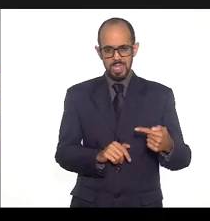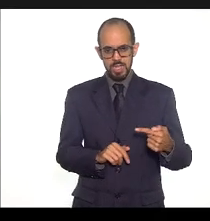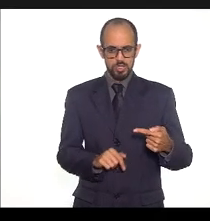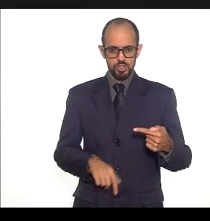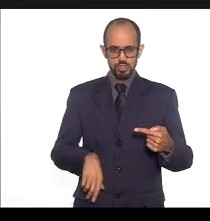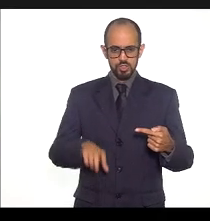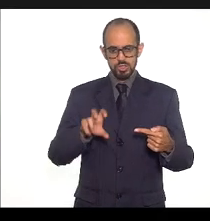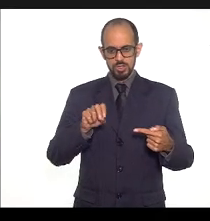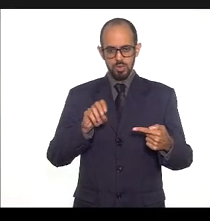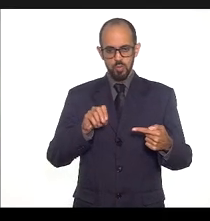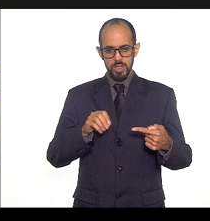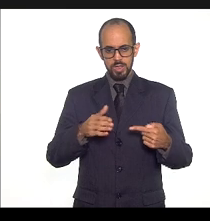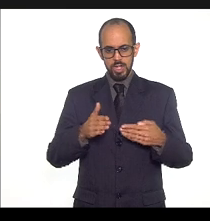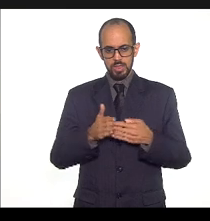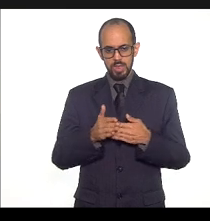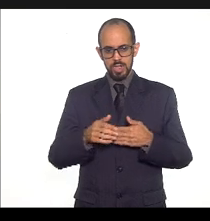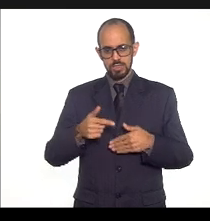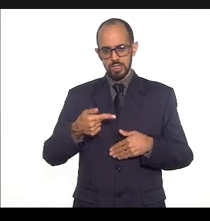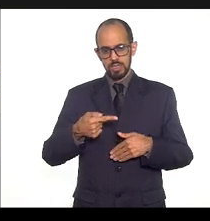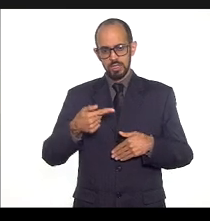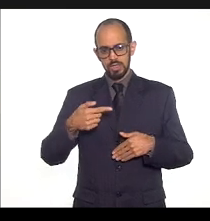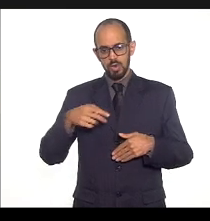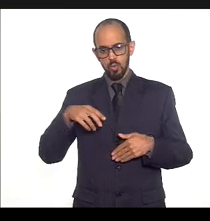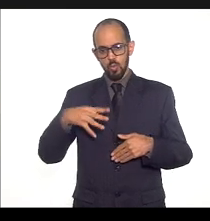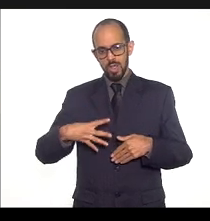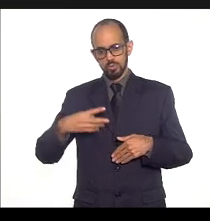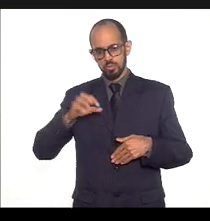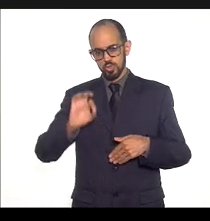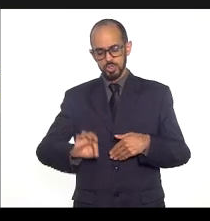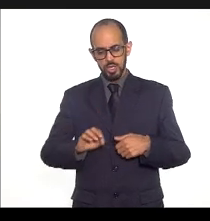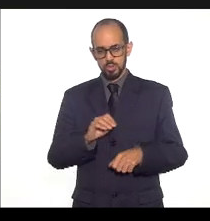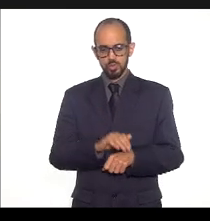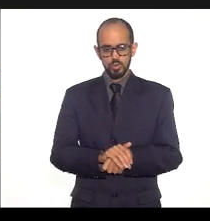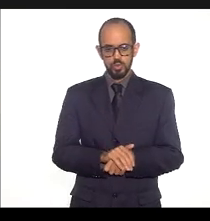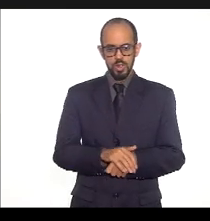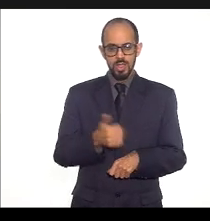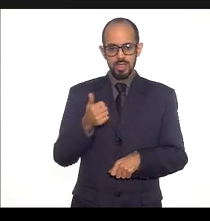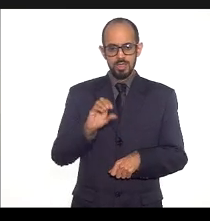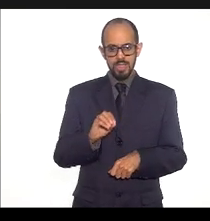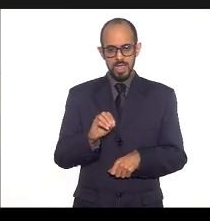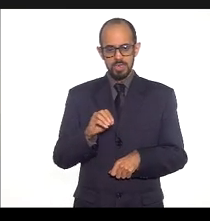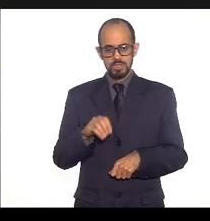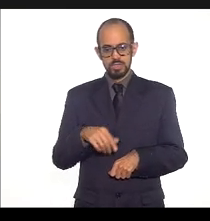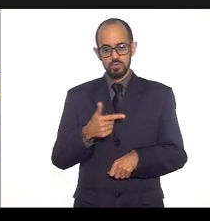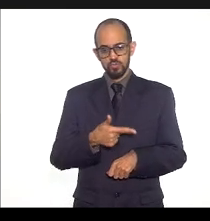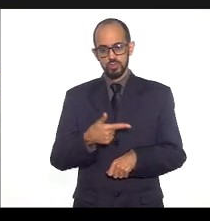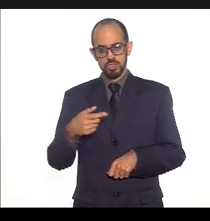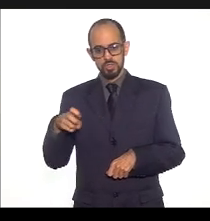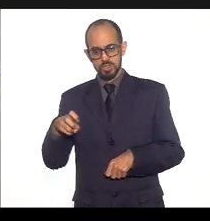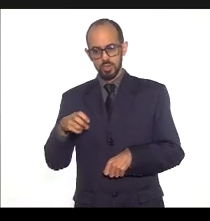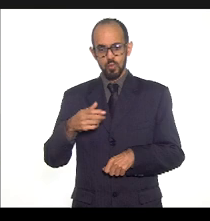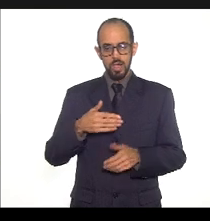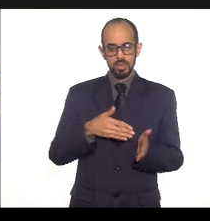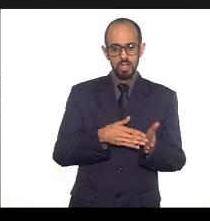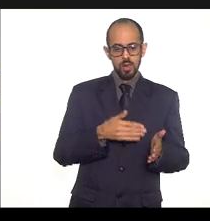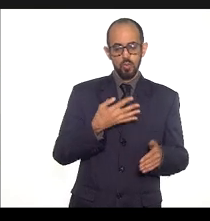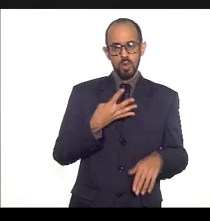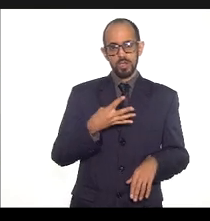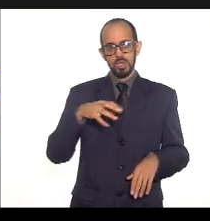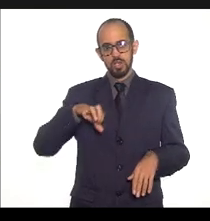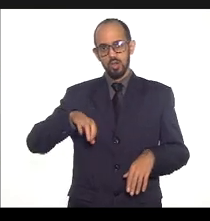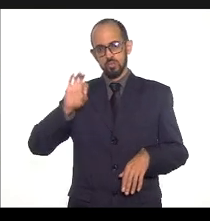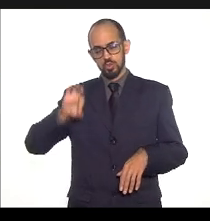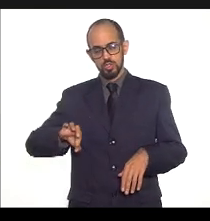de 50 a 74,9% 10 metas de 25 a 49,9